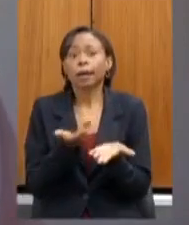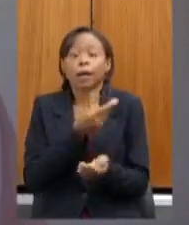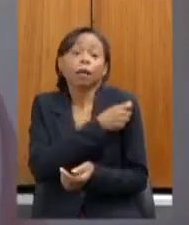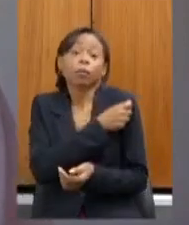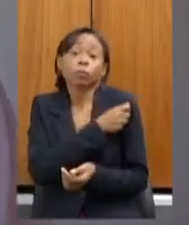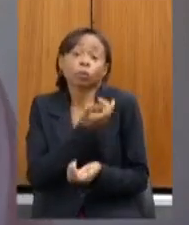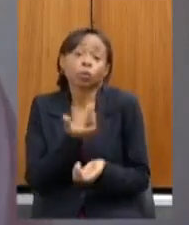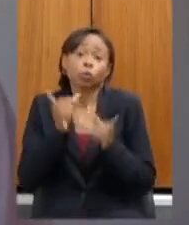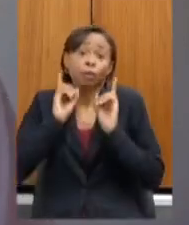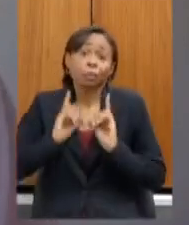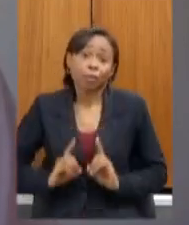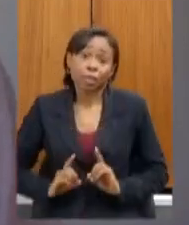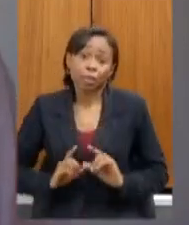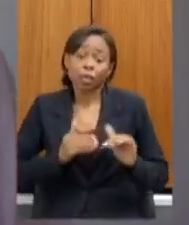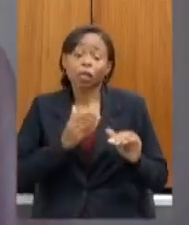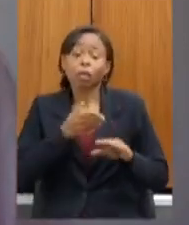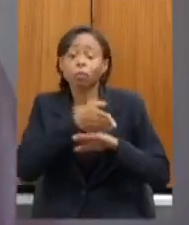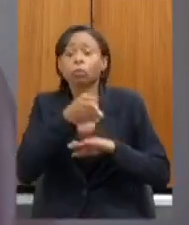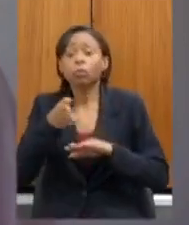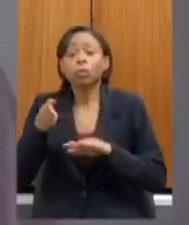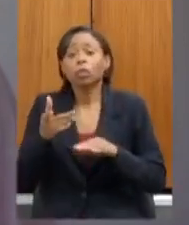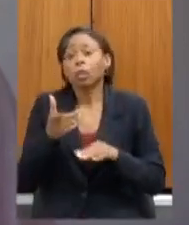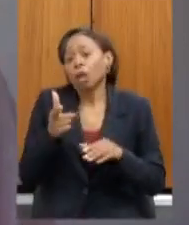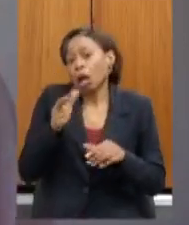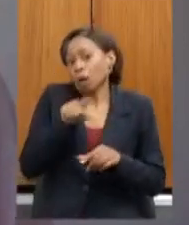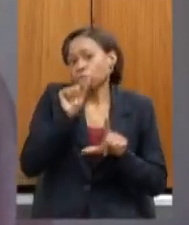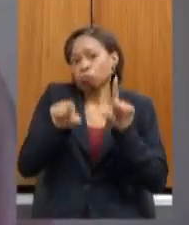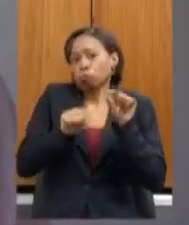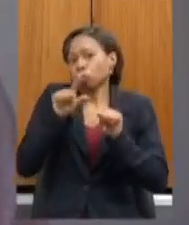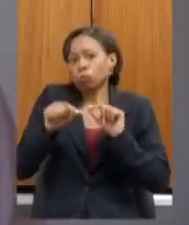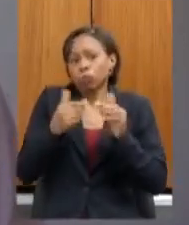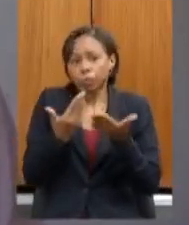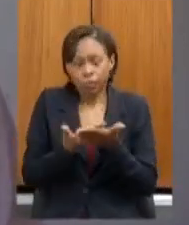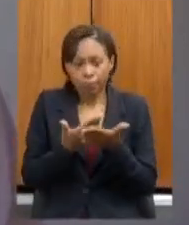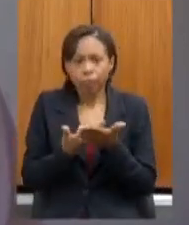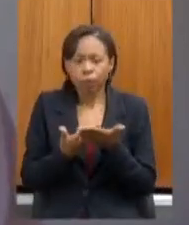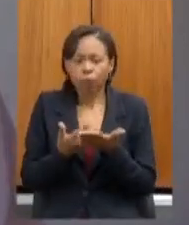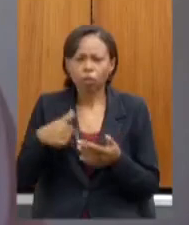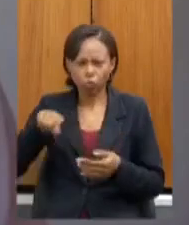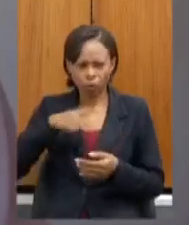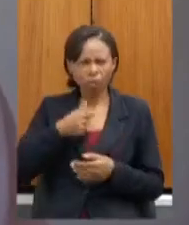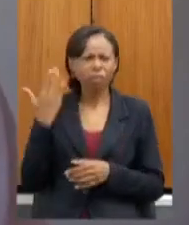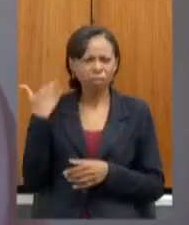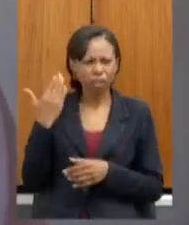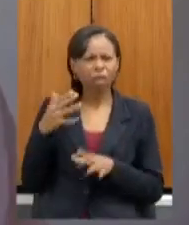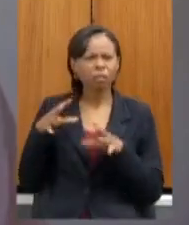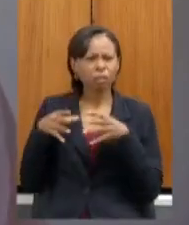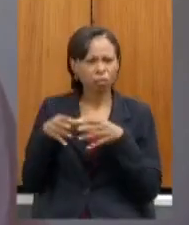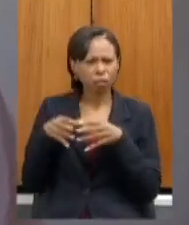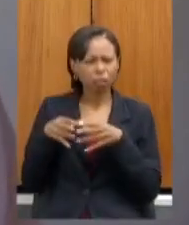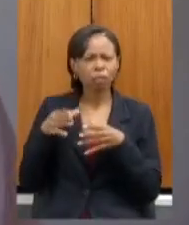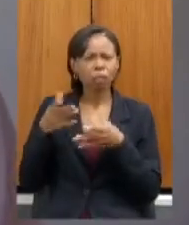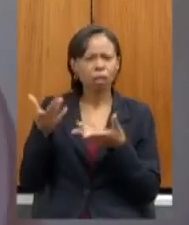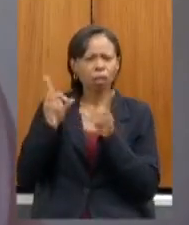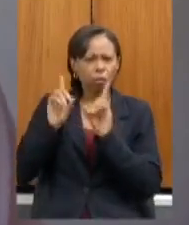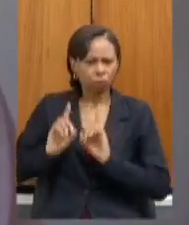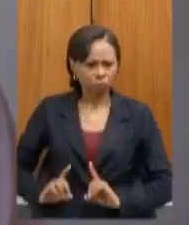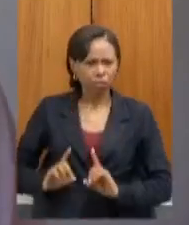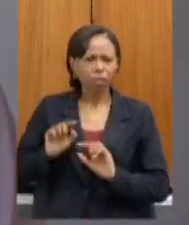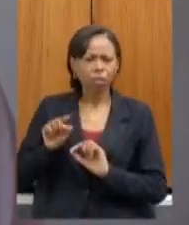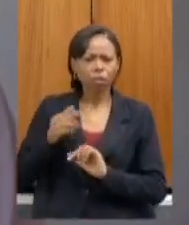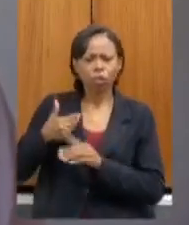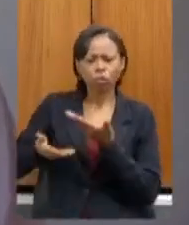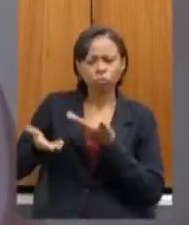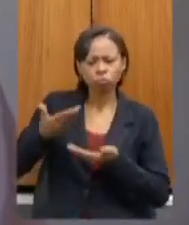senhor se lembra que a gente já vem discutindo junto com a comissão a garantia desse processo e a gente